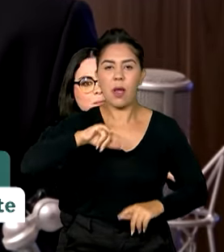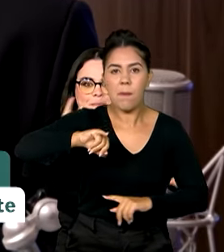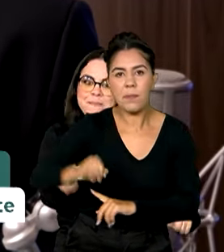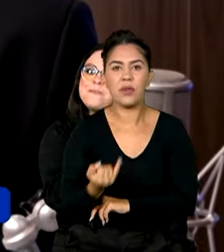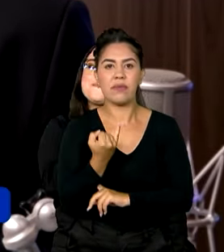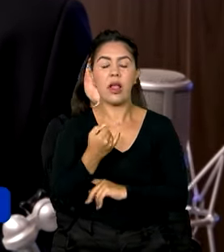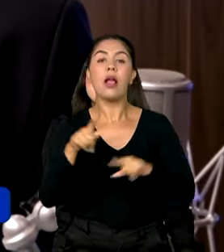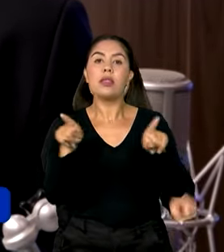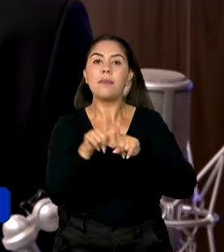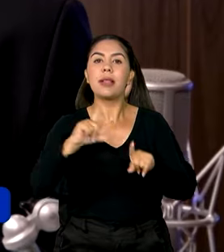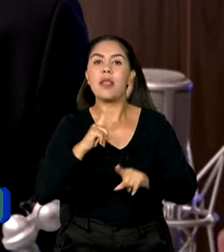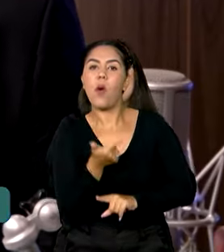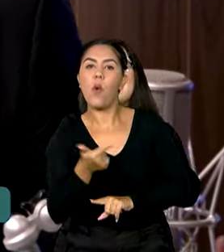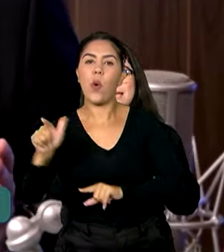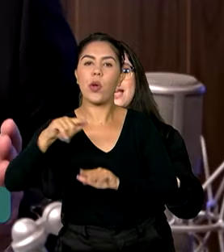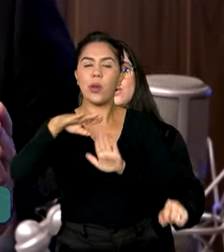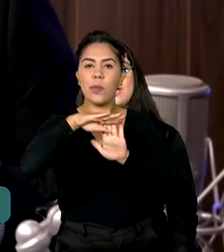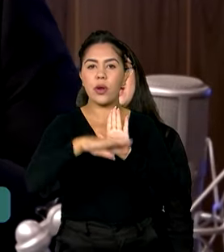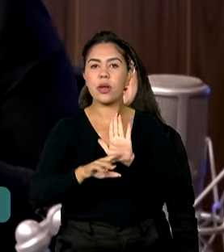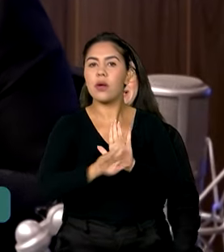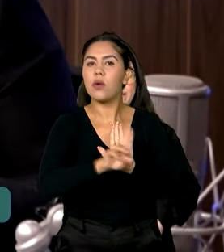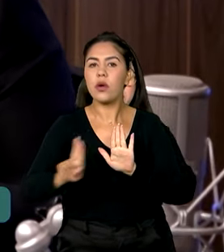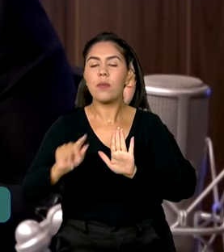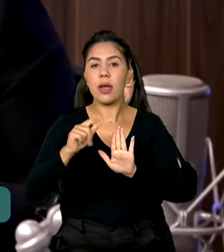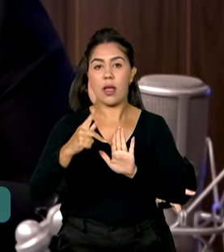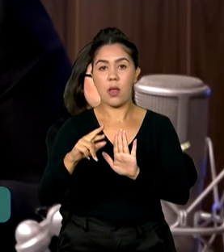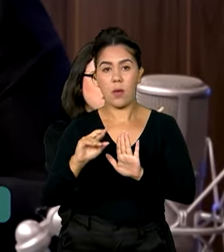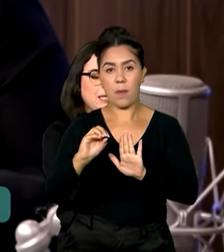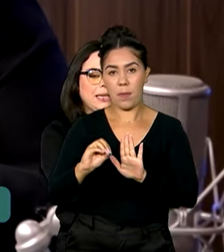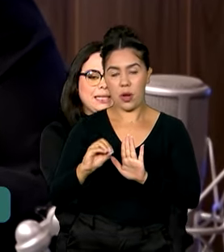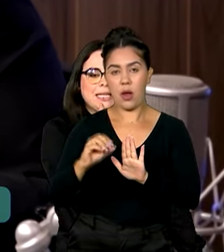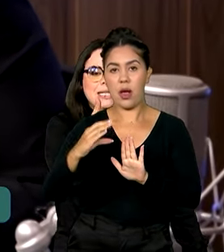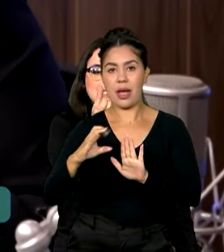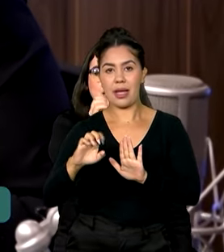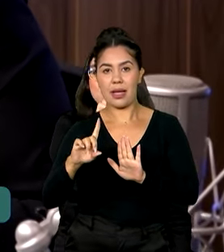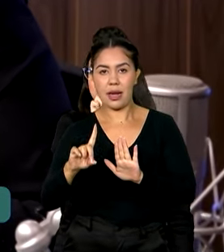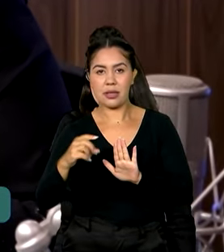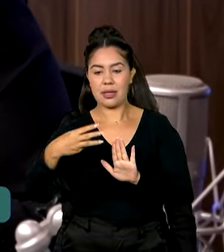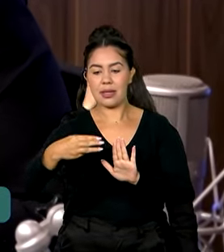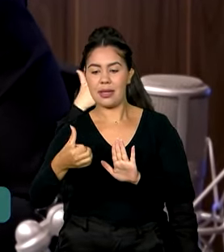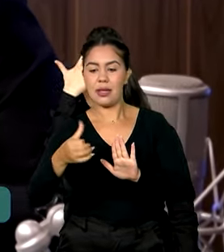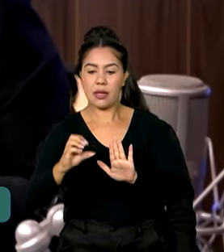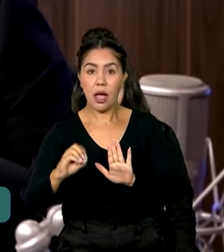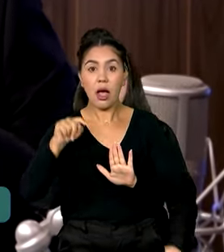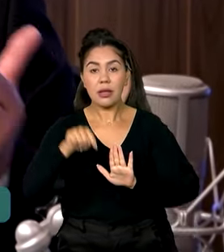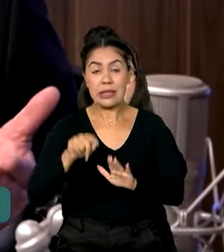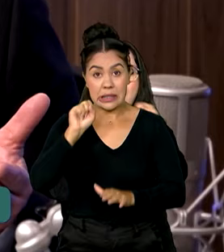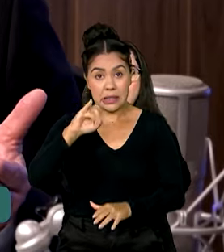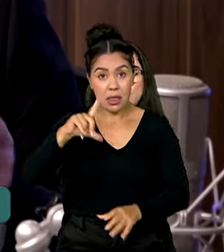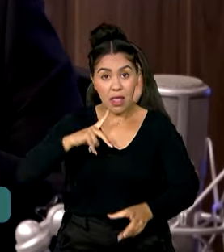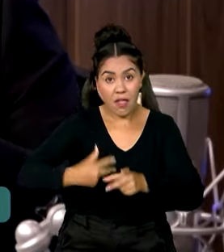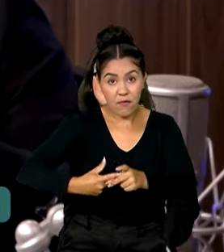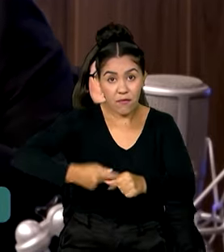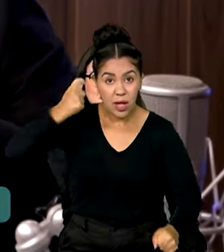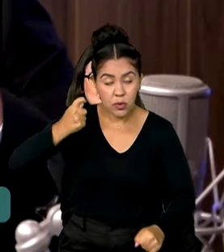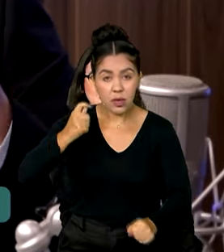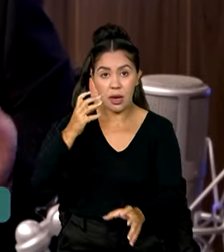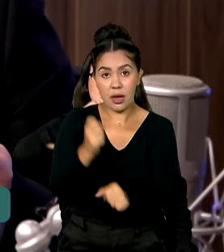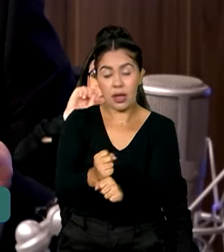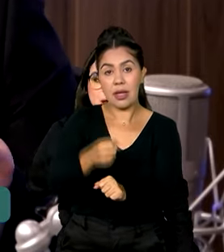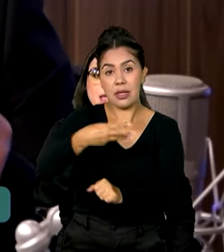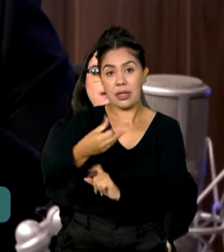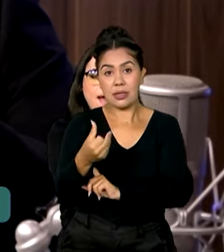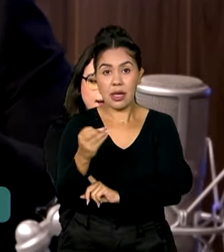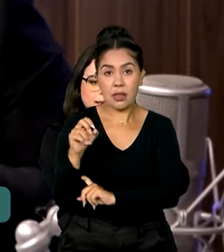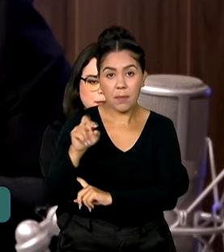junto tem o programa Procred 360, que permite que quem fatura até 360 mil reais pegue um empréstimo que tem uma